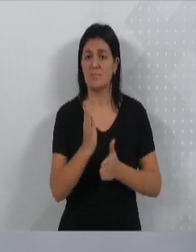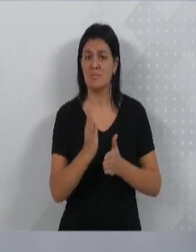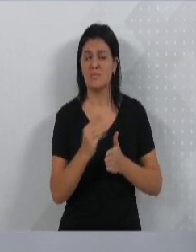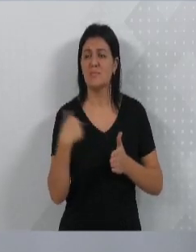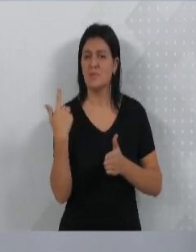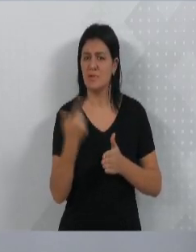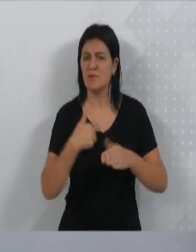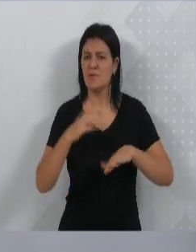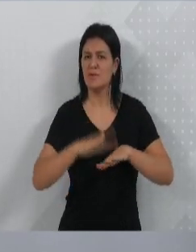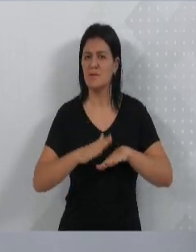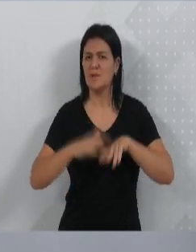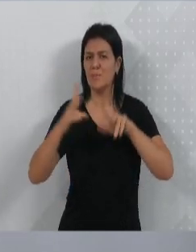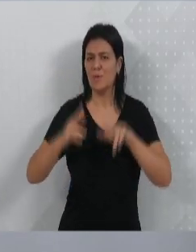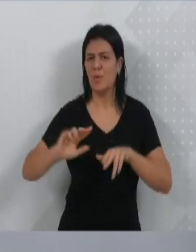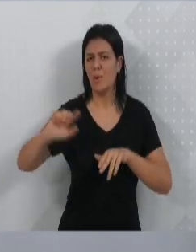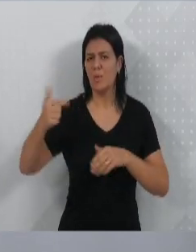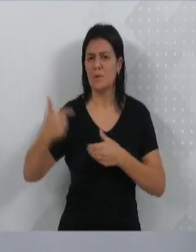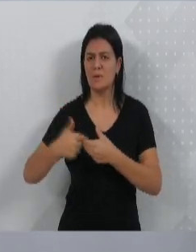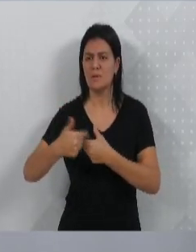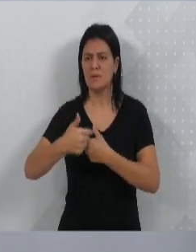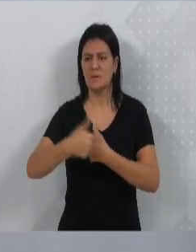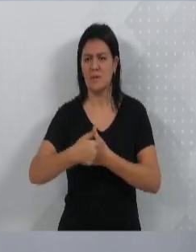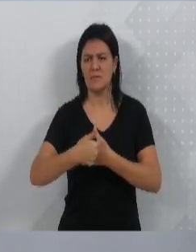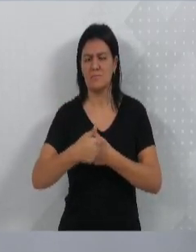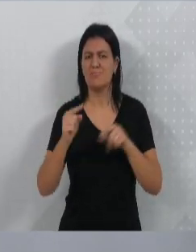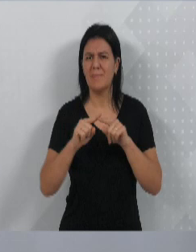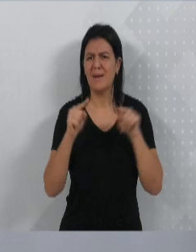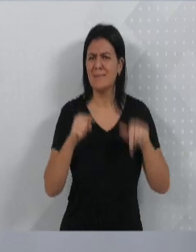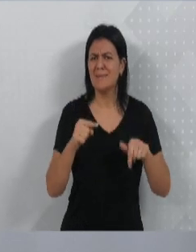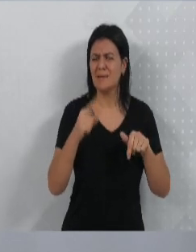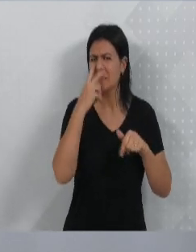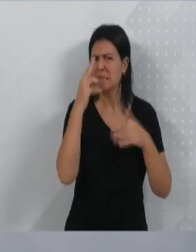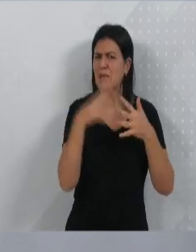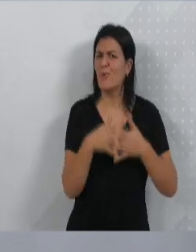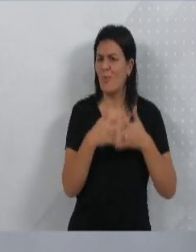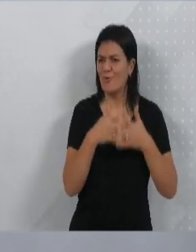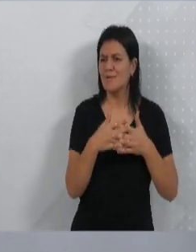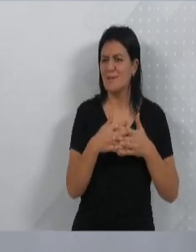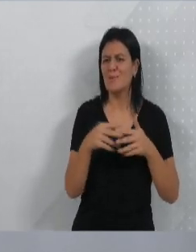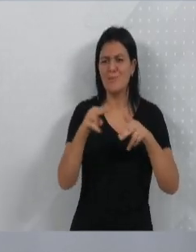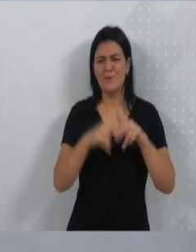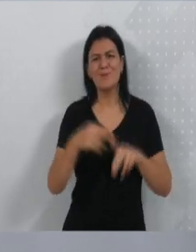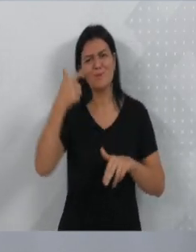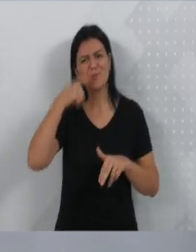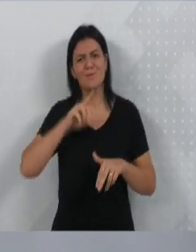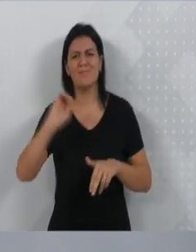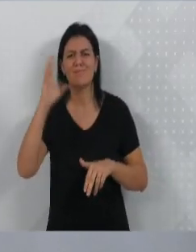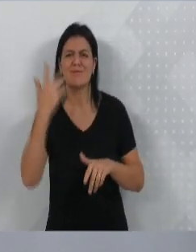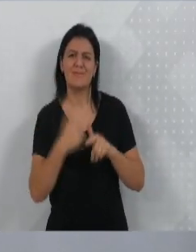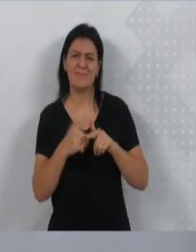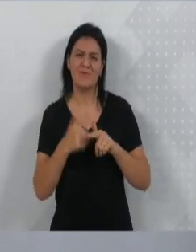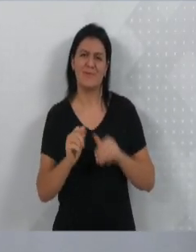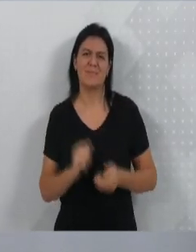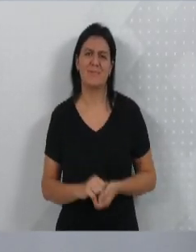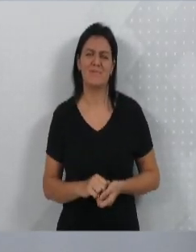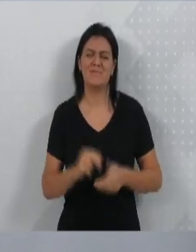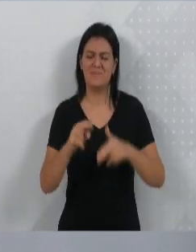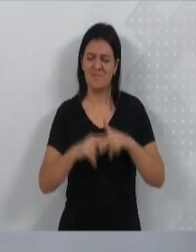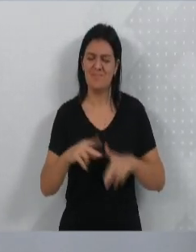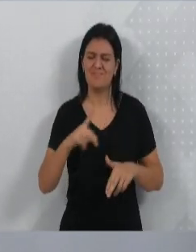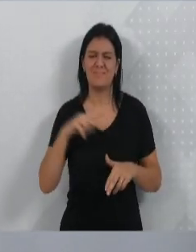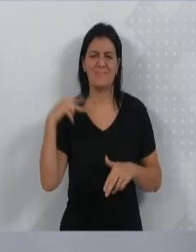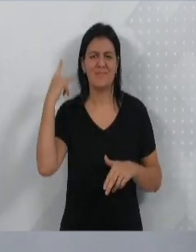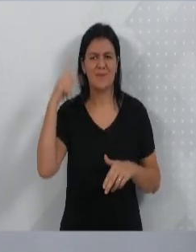feito e, na ausência dessa legislação, tinha uma grande confusão estabelecida. Conseguimos resolver, porque eu acho que é para isso que serve a política,